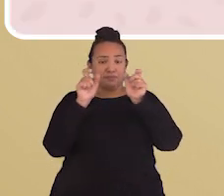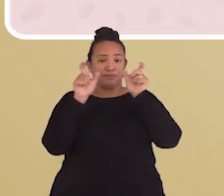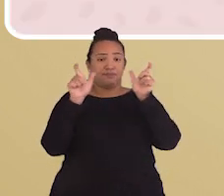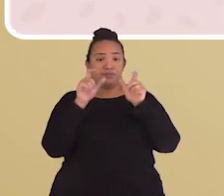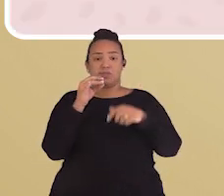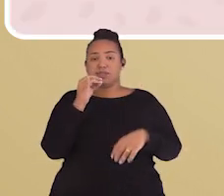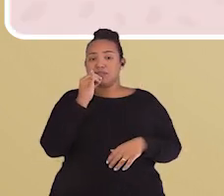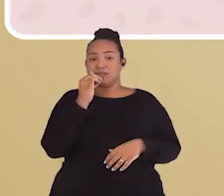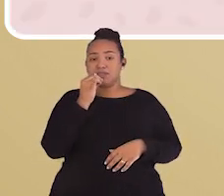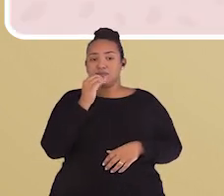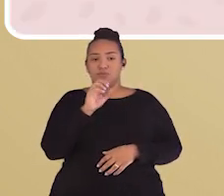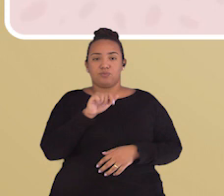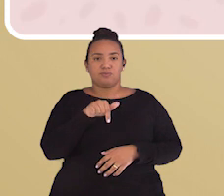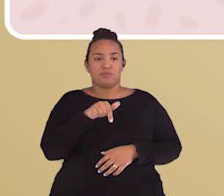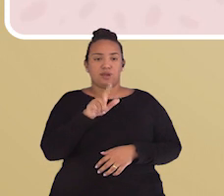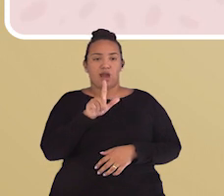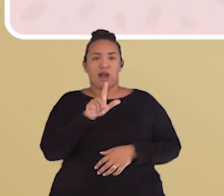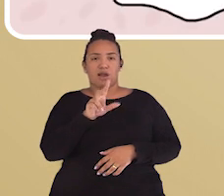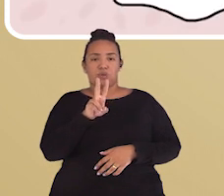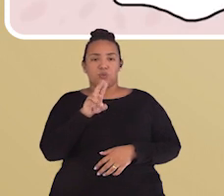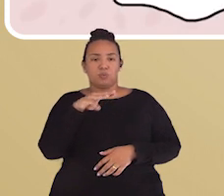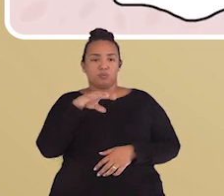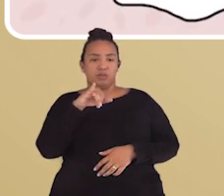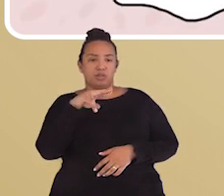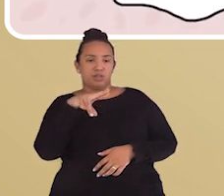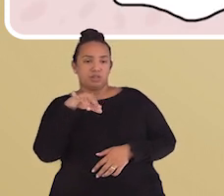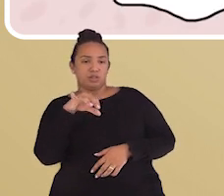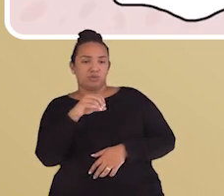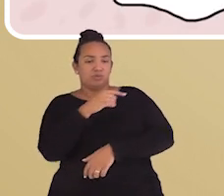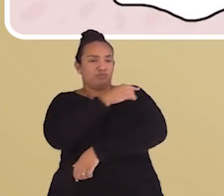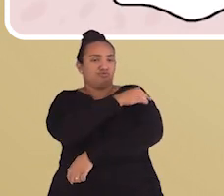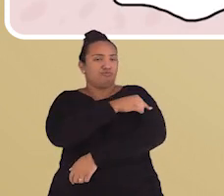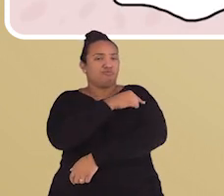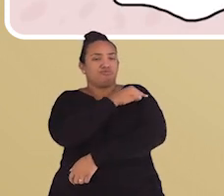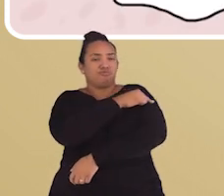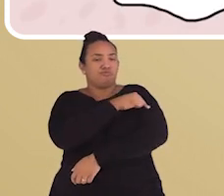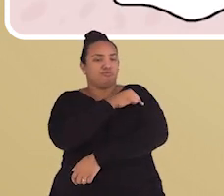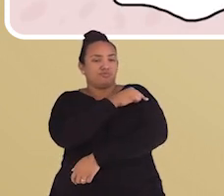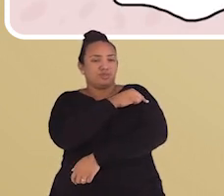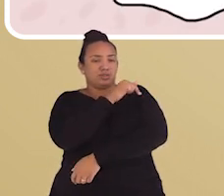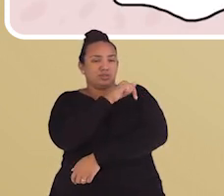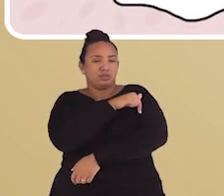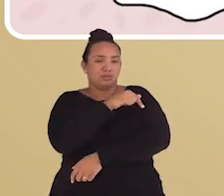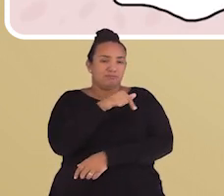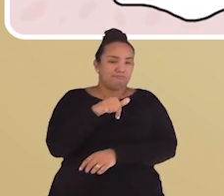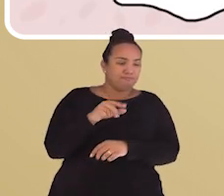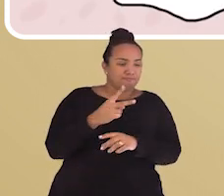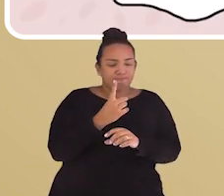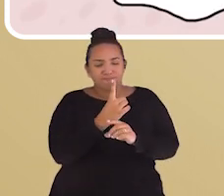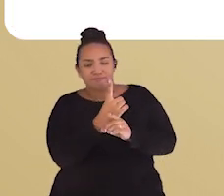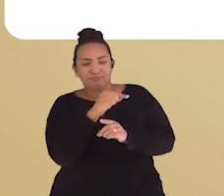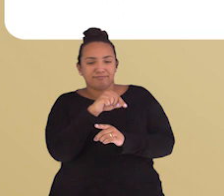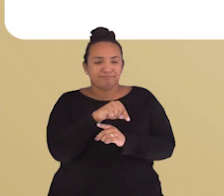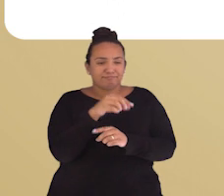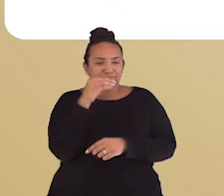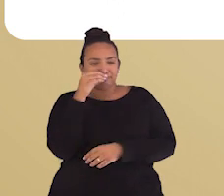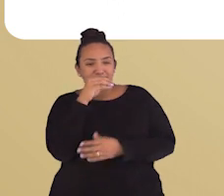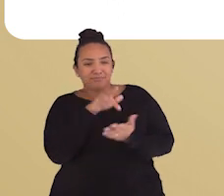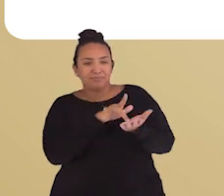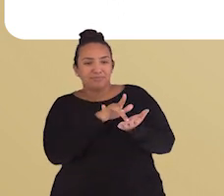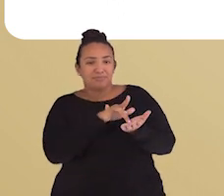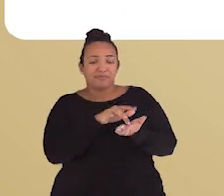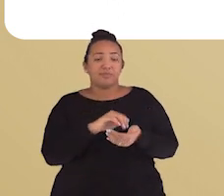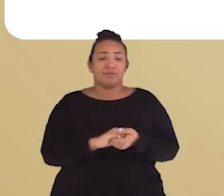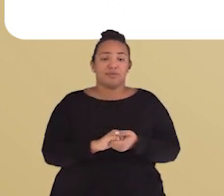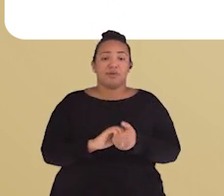provoca uma pequena irritação no local da injeção, convocando as células imunológicas até ali para encontrar o inimigo enfraquecido. E embora muito